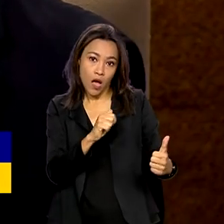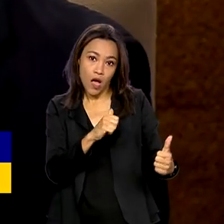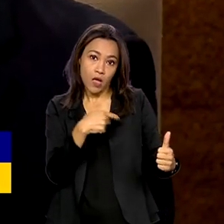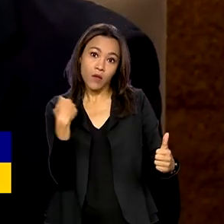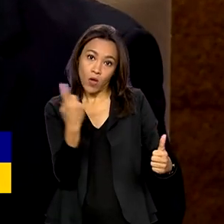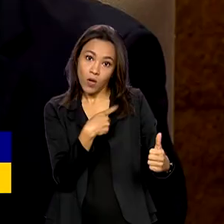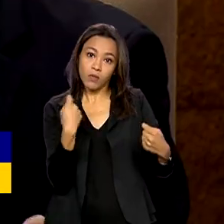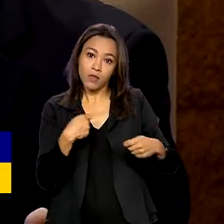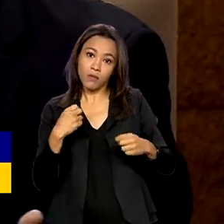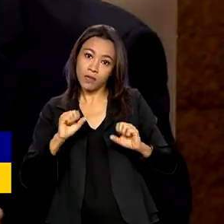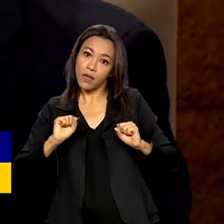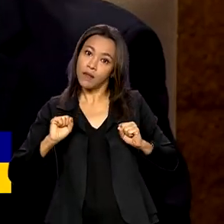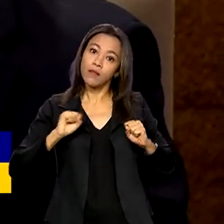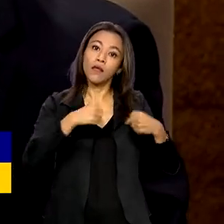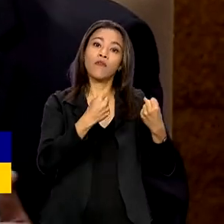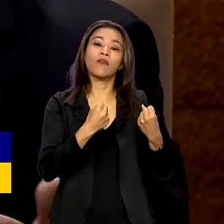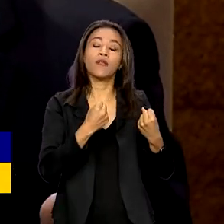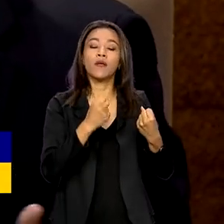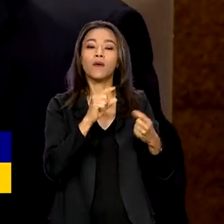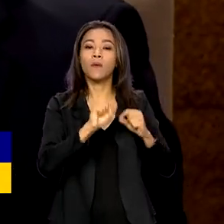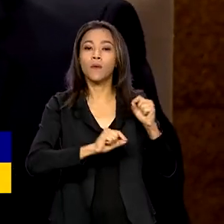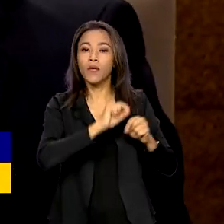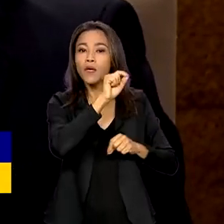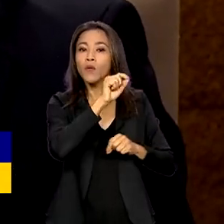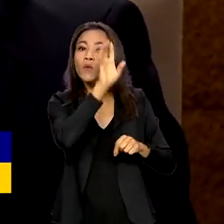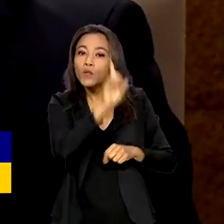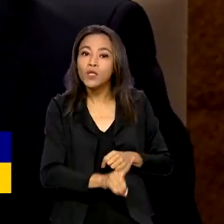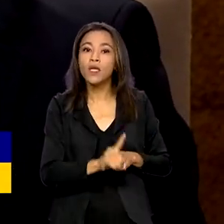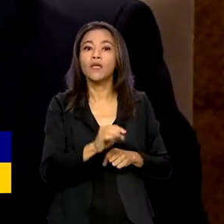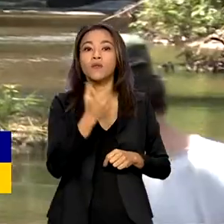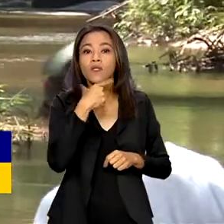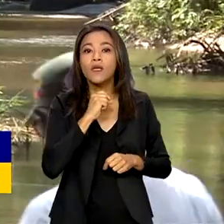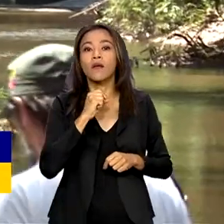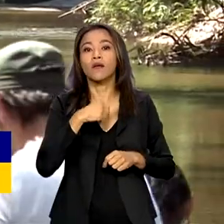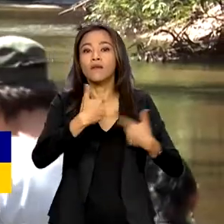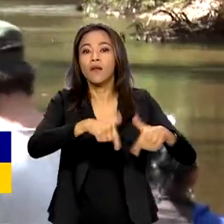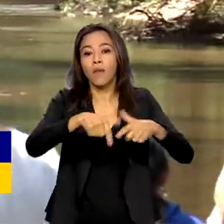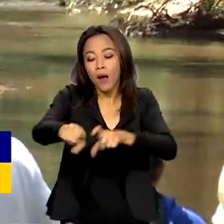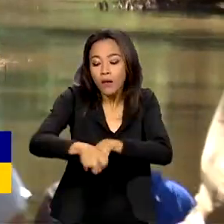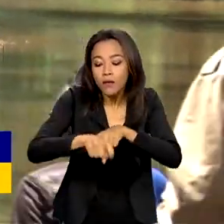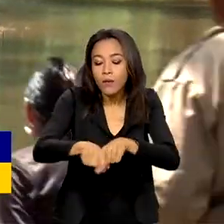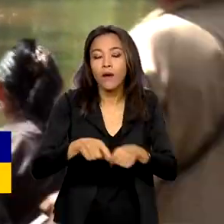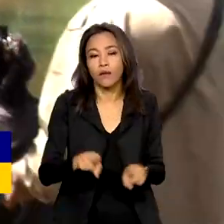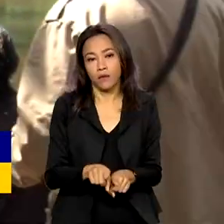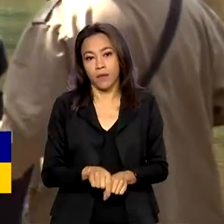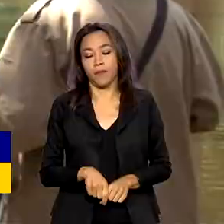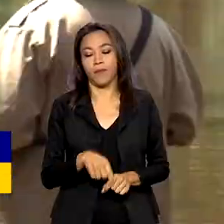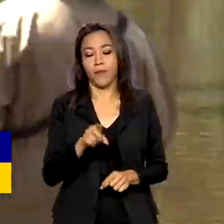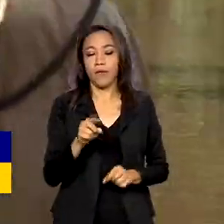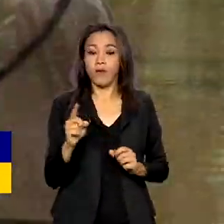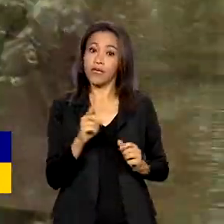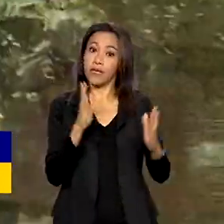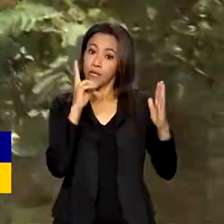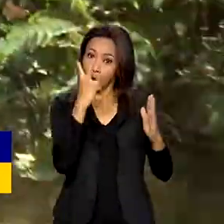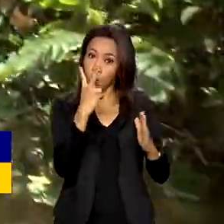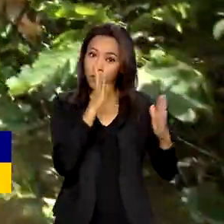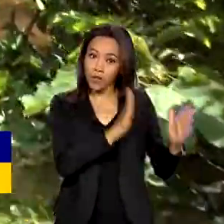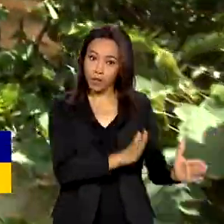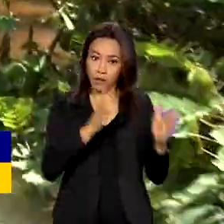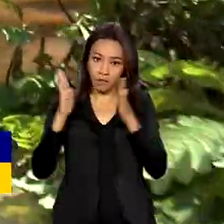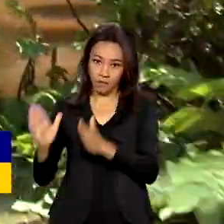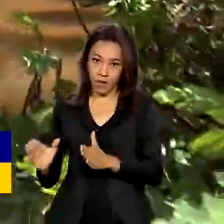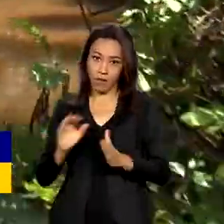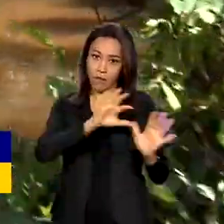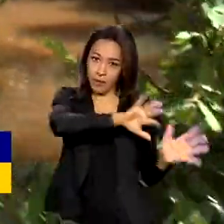defender também o direito, por exemplo, dos trabalhadores rurais sem terra. A retirada será feita em duas etapas. A